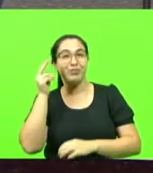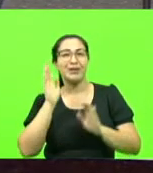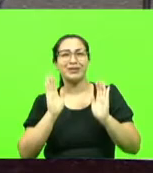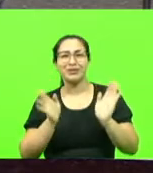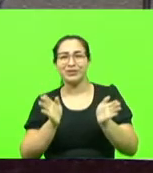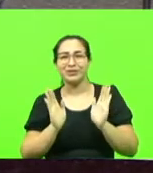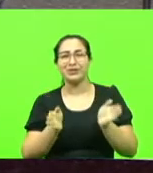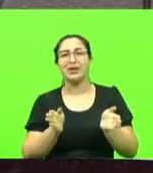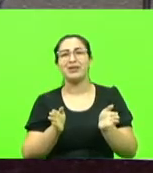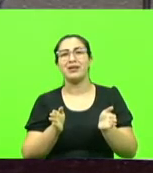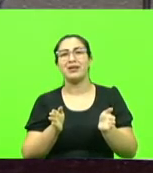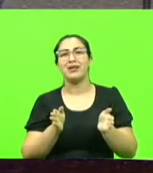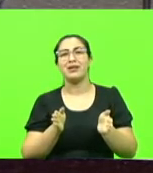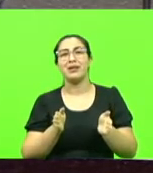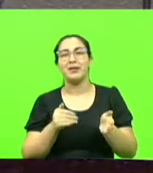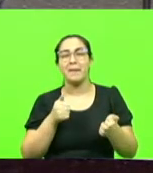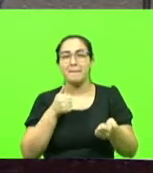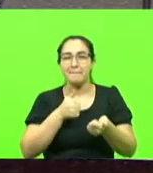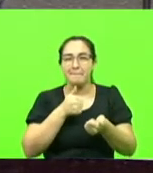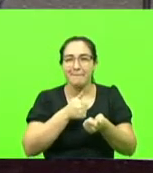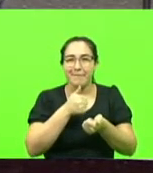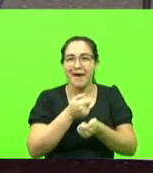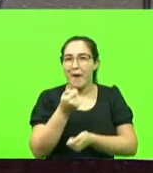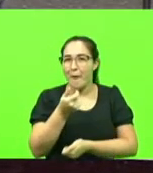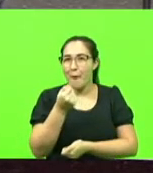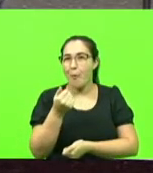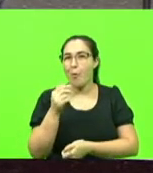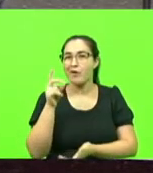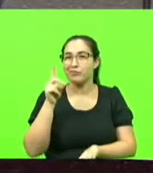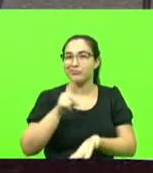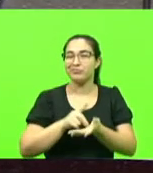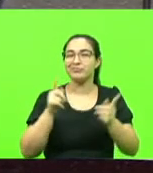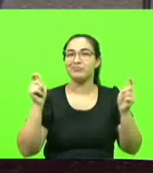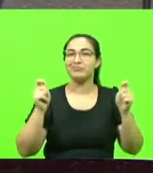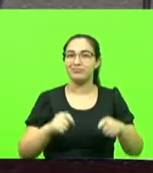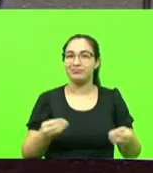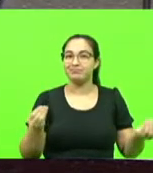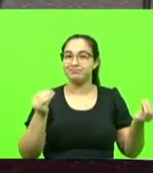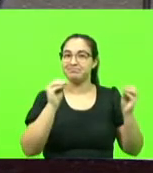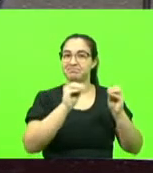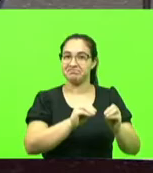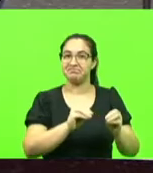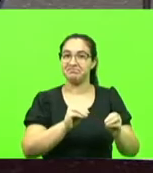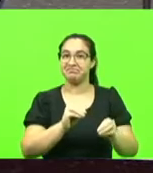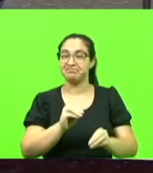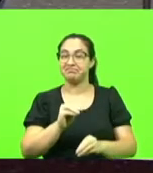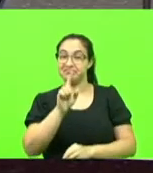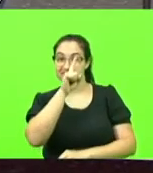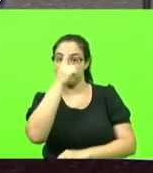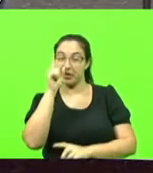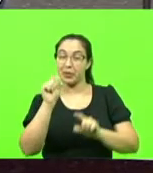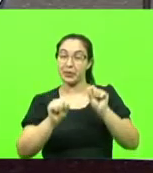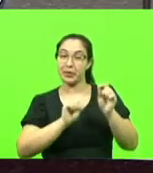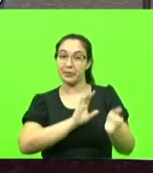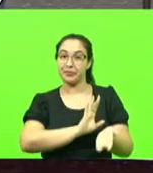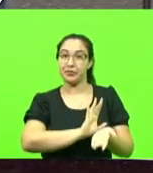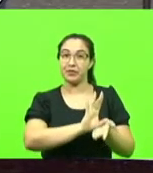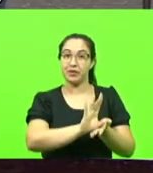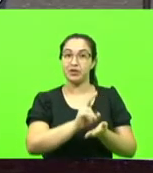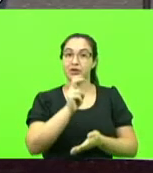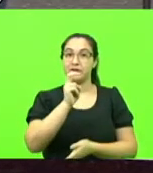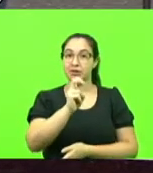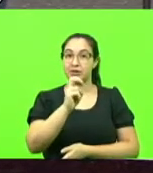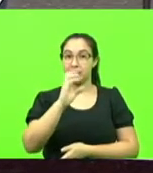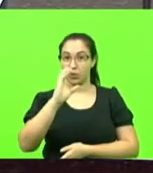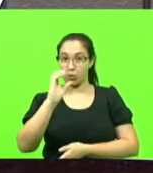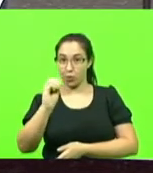está perto de se tornar realidade. A intenção é investir 50 milhões